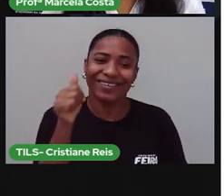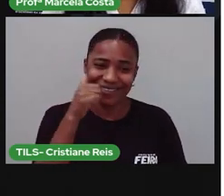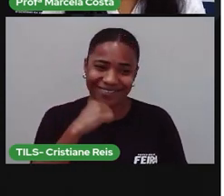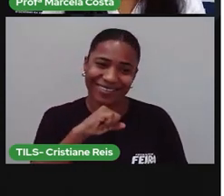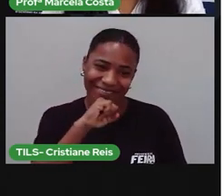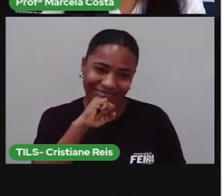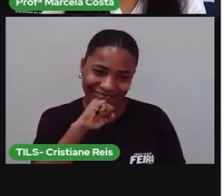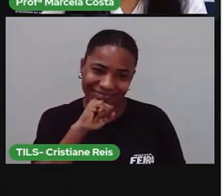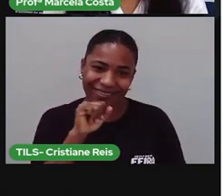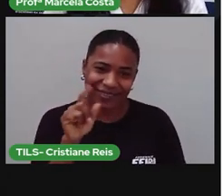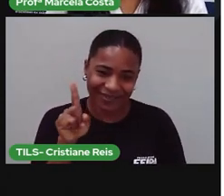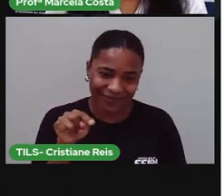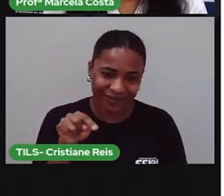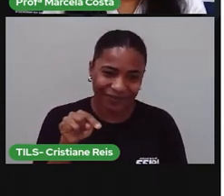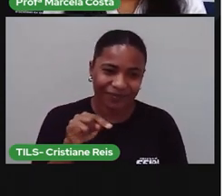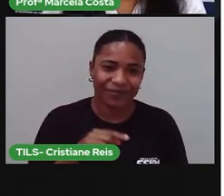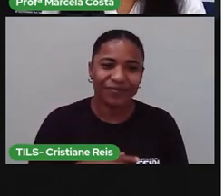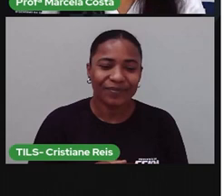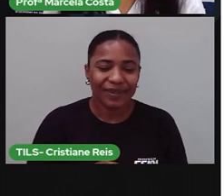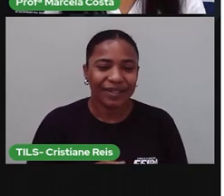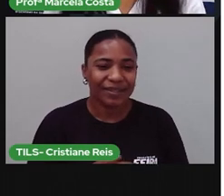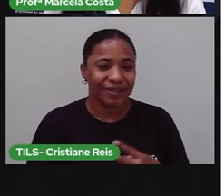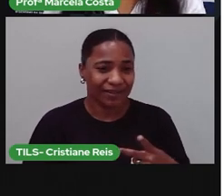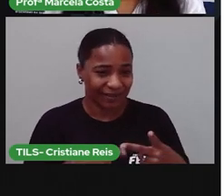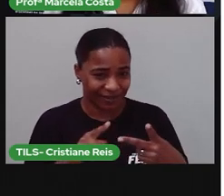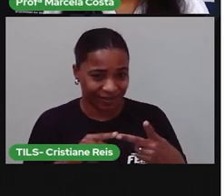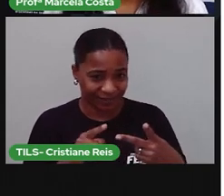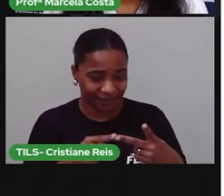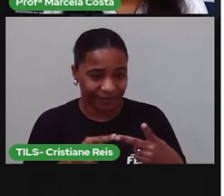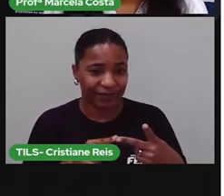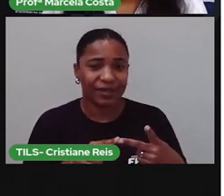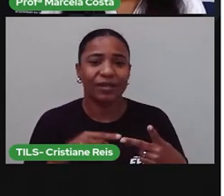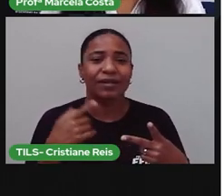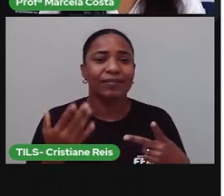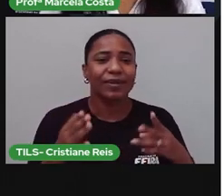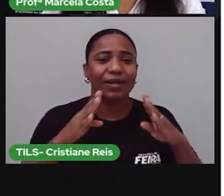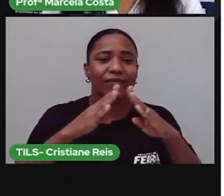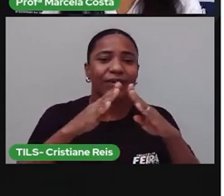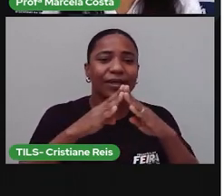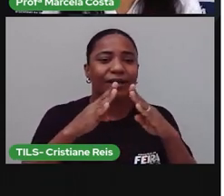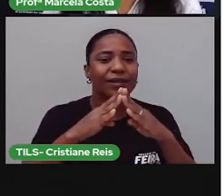Em casa, aí na sua casa, quem é que fica cuidando dos filhos?